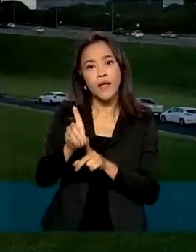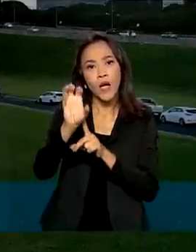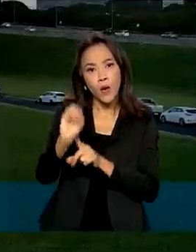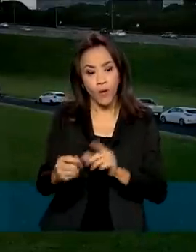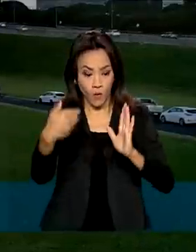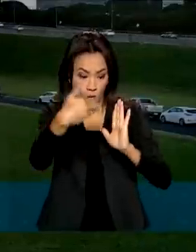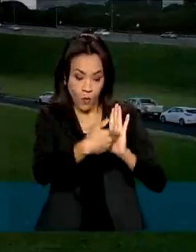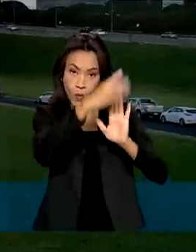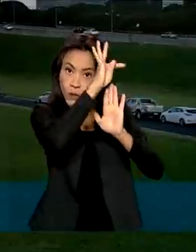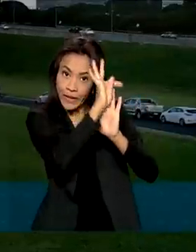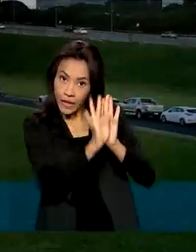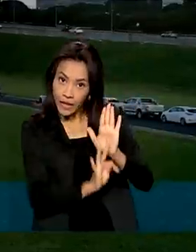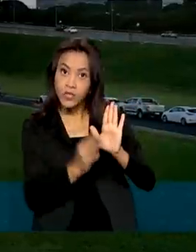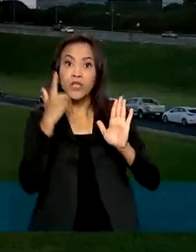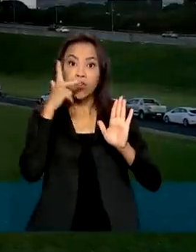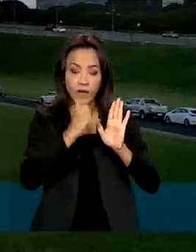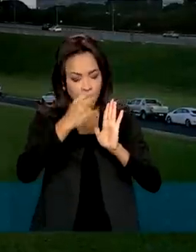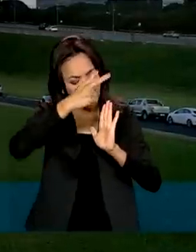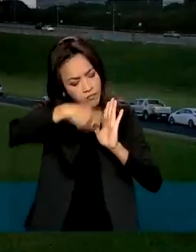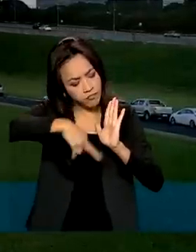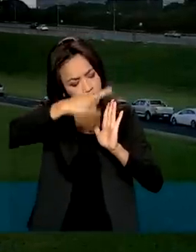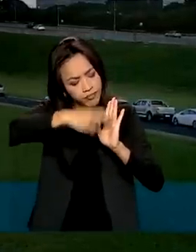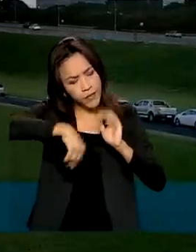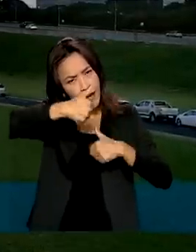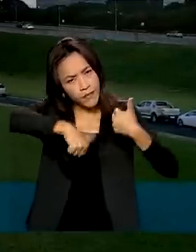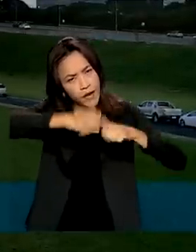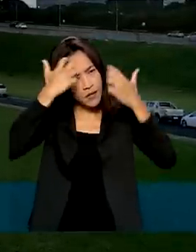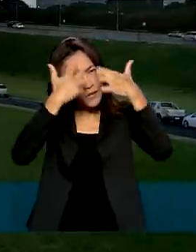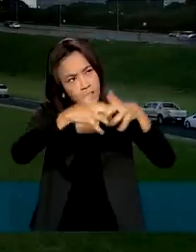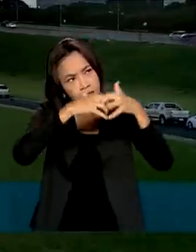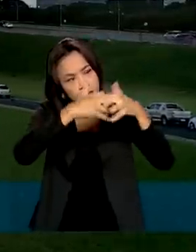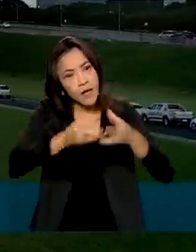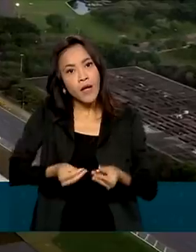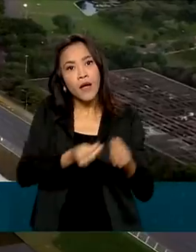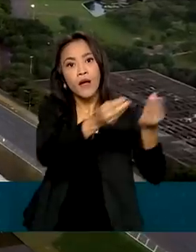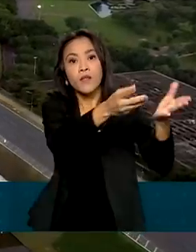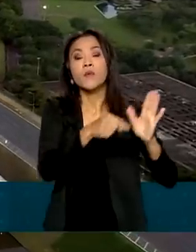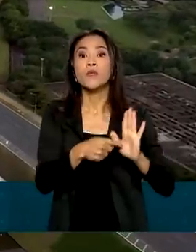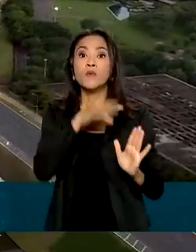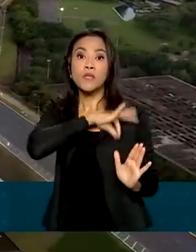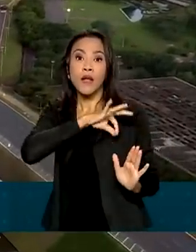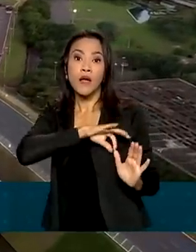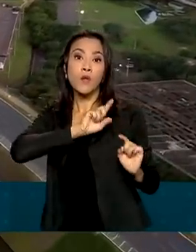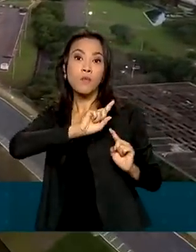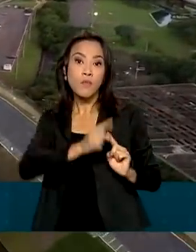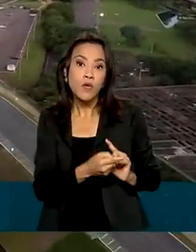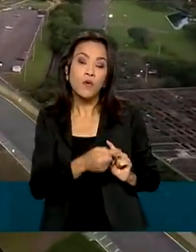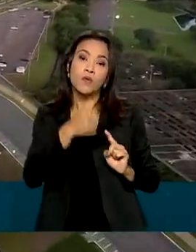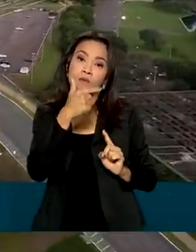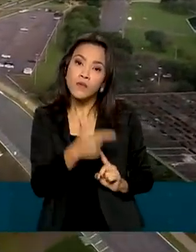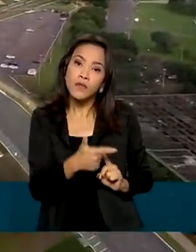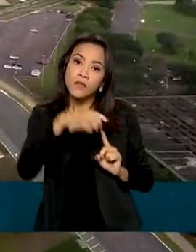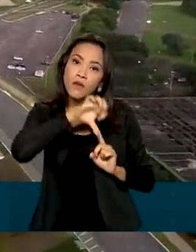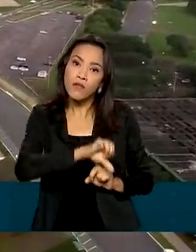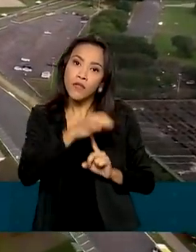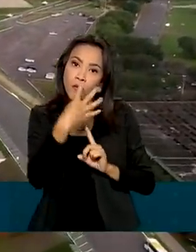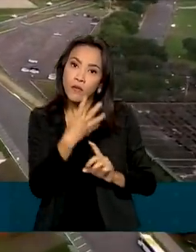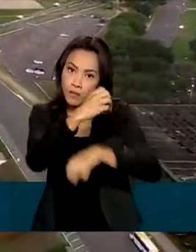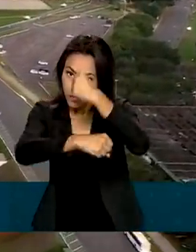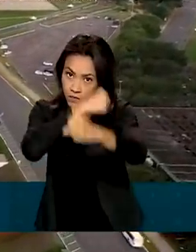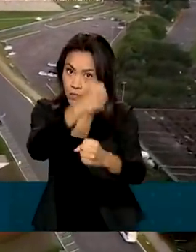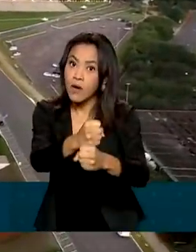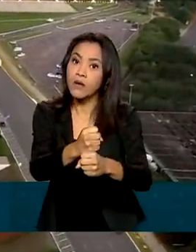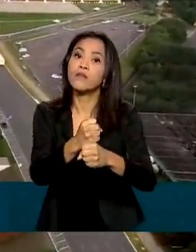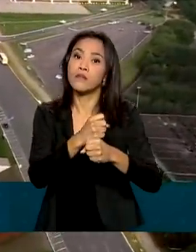texto, que agora será analisado pelos parlamentares, prevê um salário mínimo de R$ 1.294 para o ano que vem.